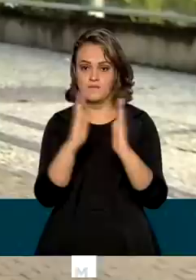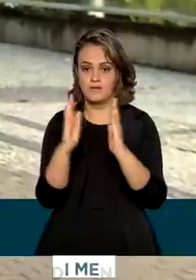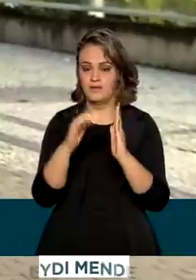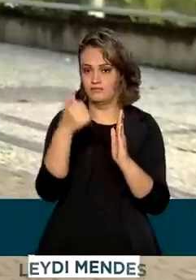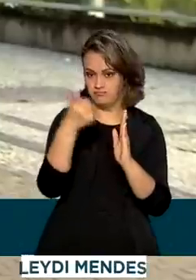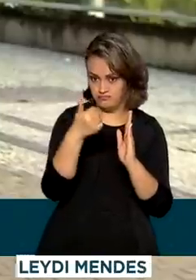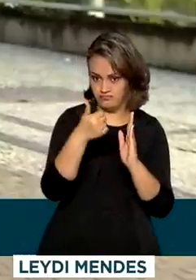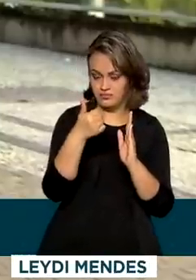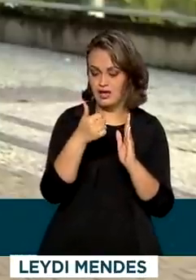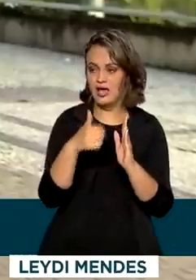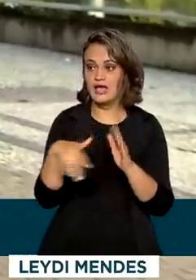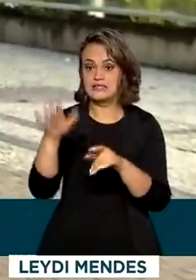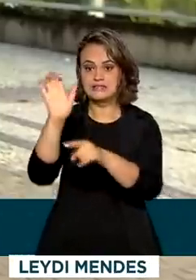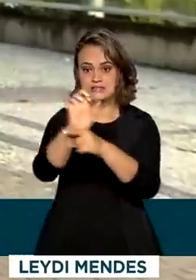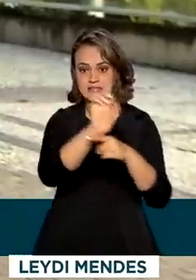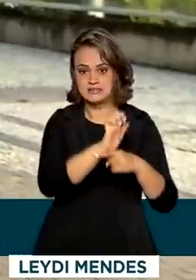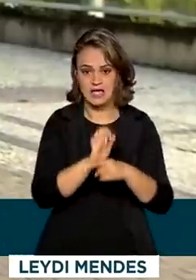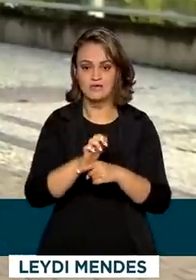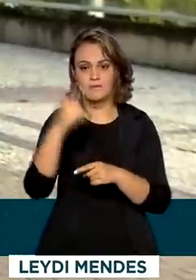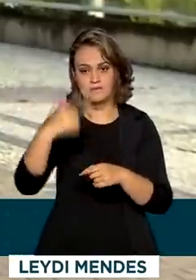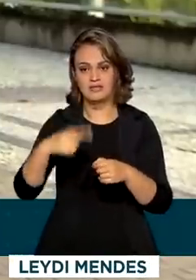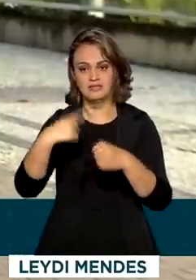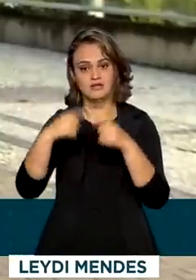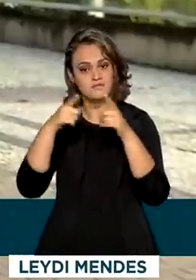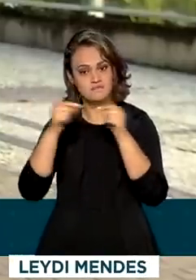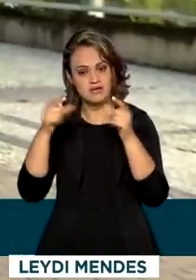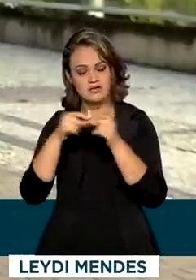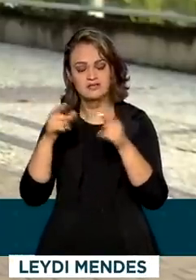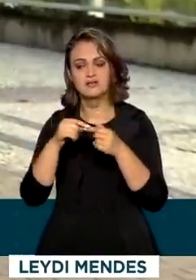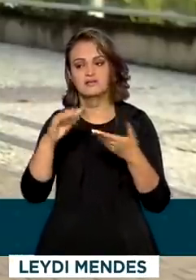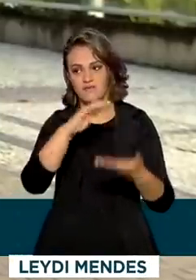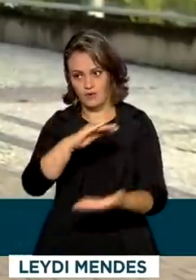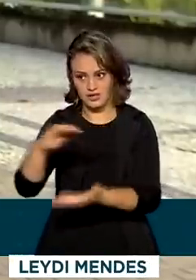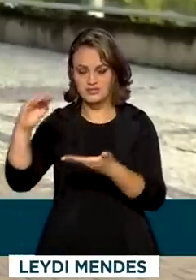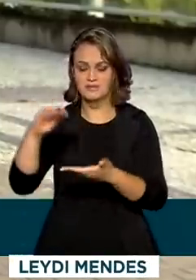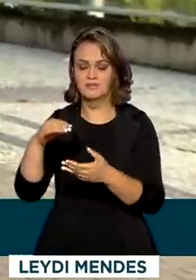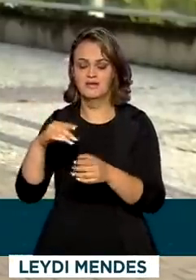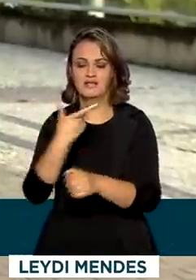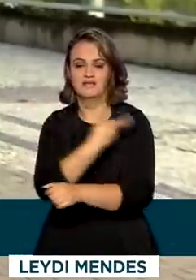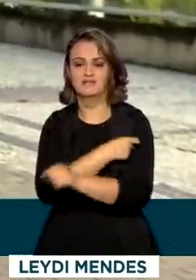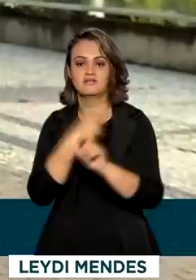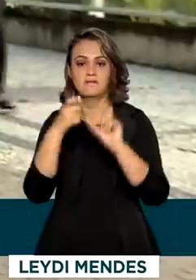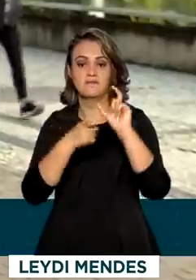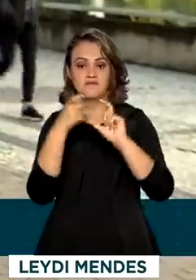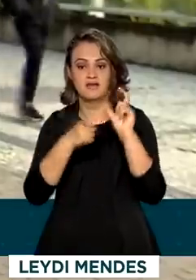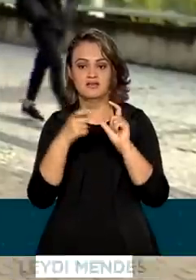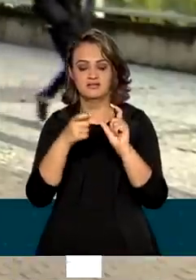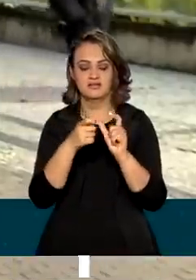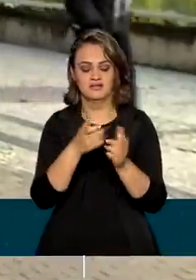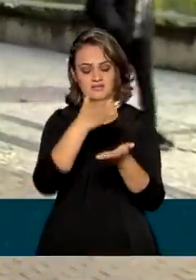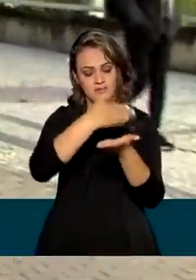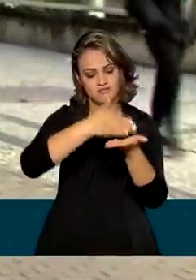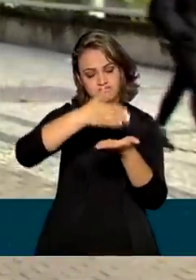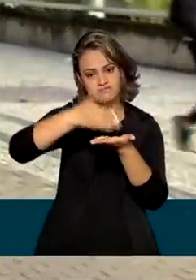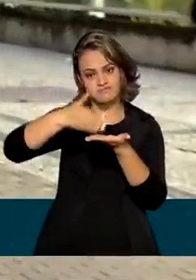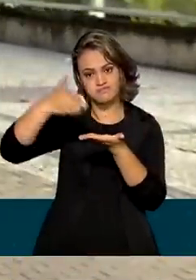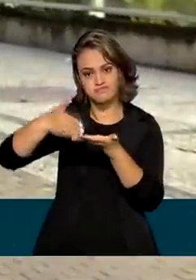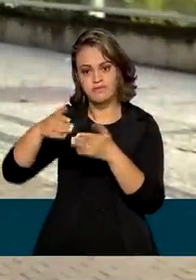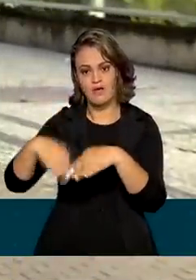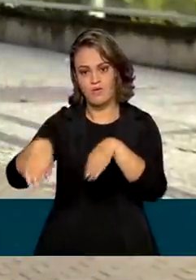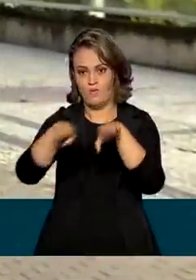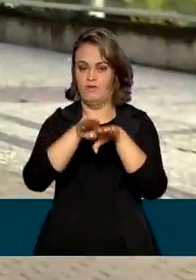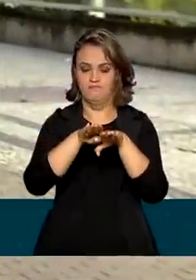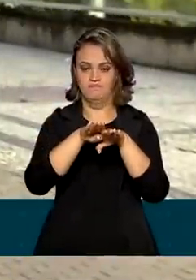dose. Todos os estados, além do Distrito Federal, vão receber os lotes da Pfizer, que foram divididos de forma proporcional e